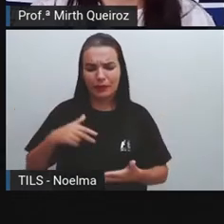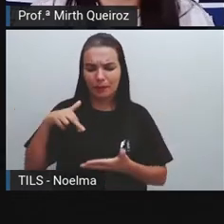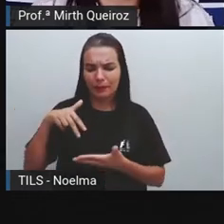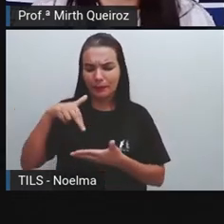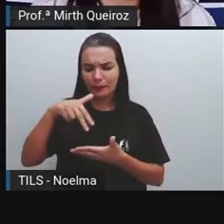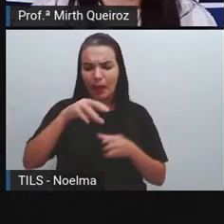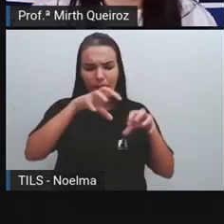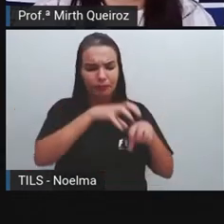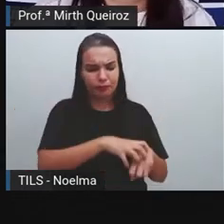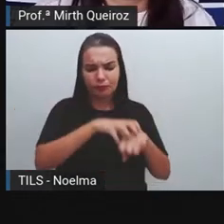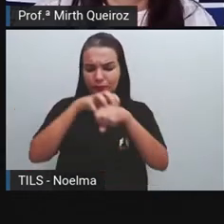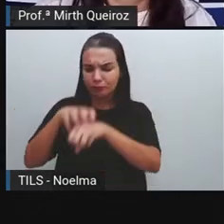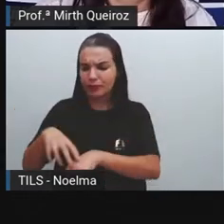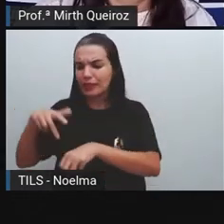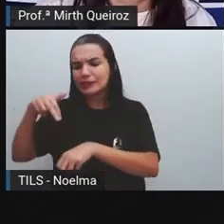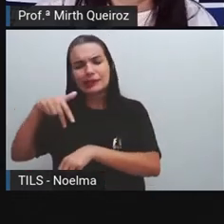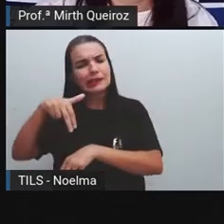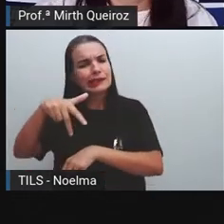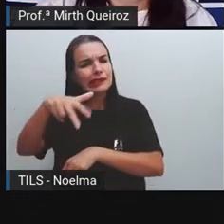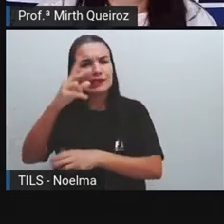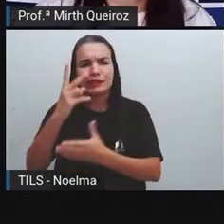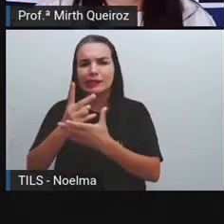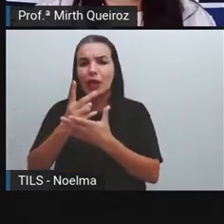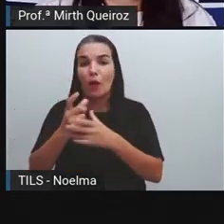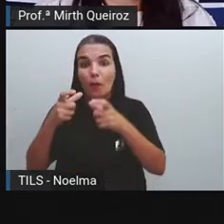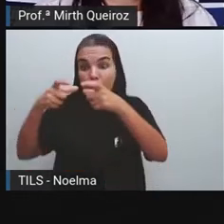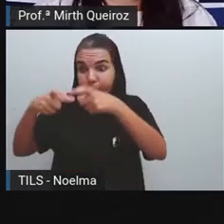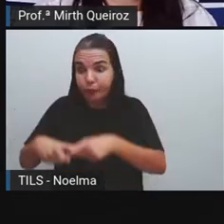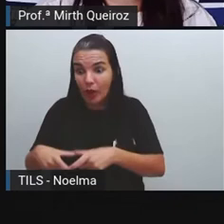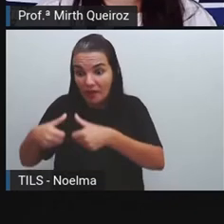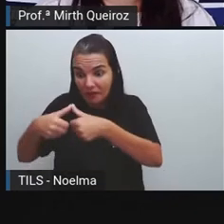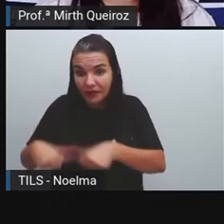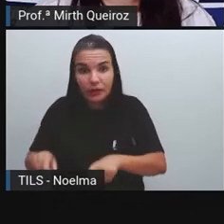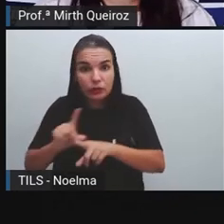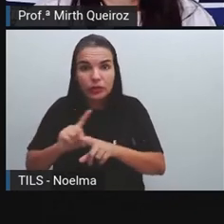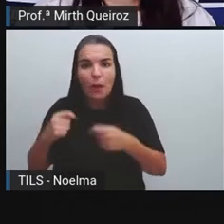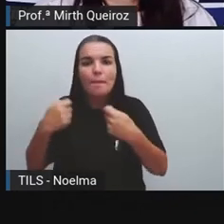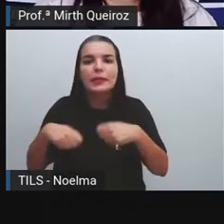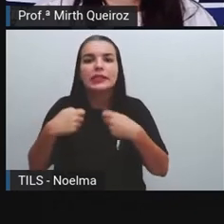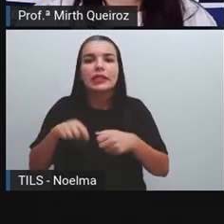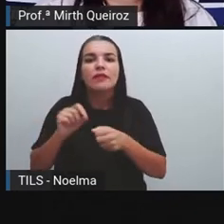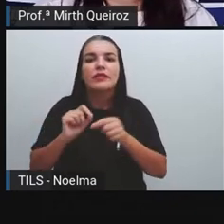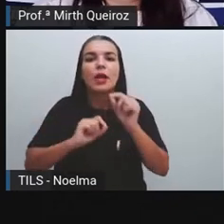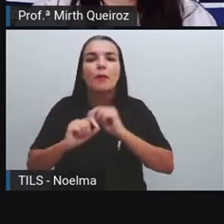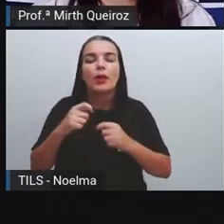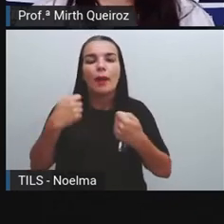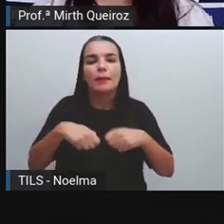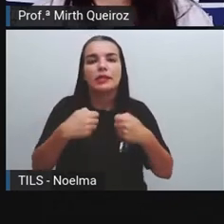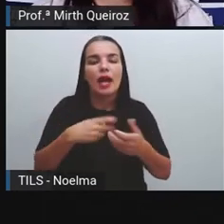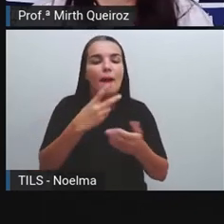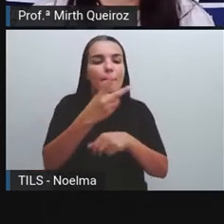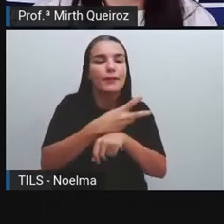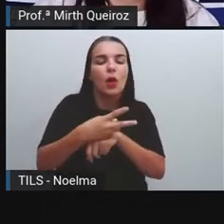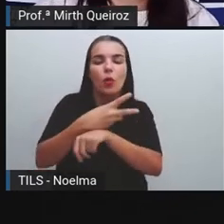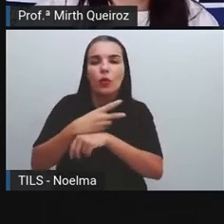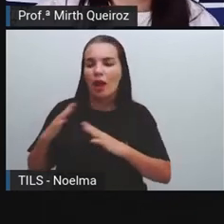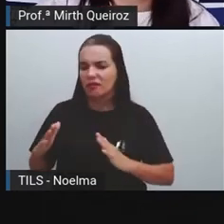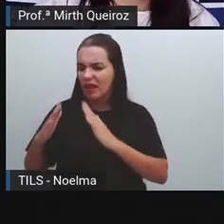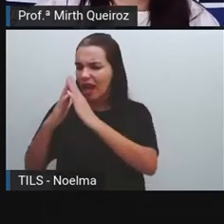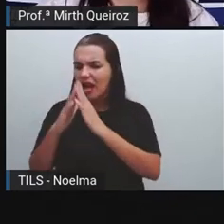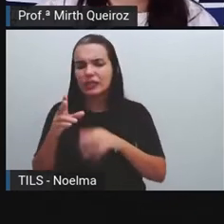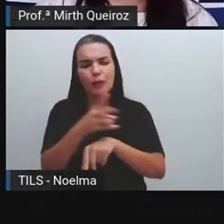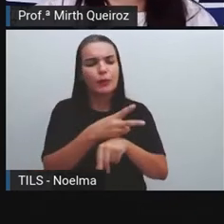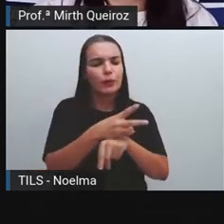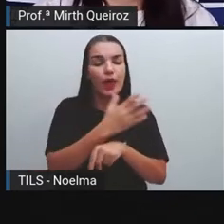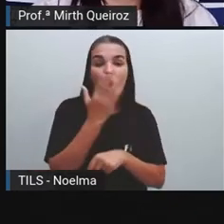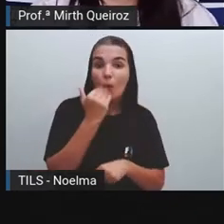lugar para o outro, eles não tinham um lugar fixo, eles precisavam fazer isso para que eles pudessem encontrar um abrigo, para que eles pudessem